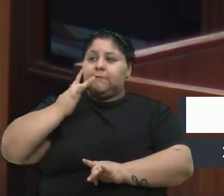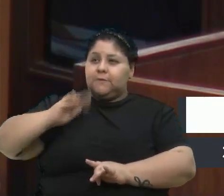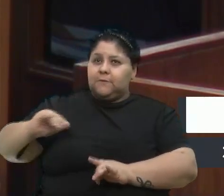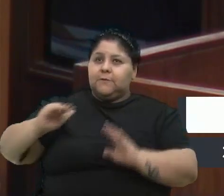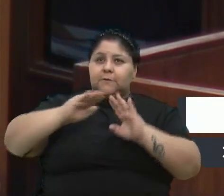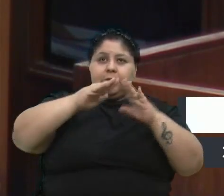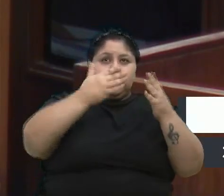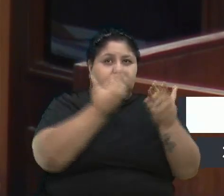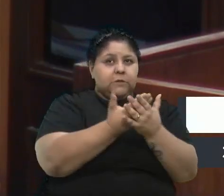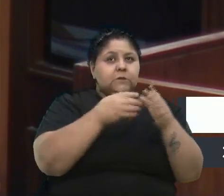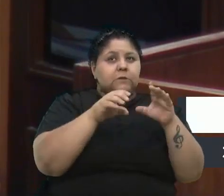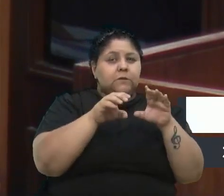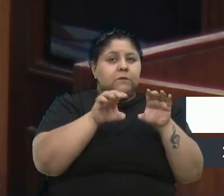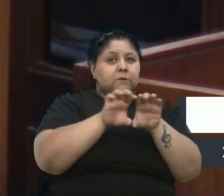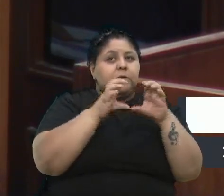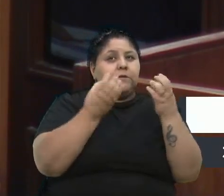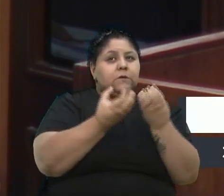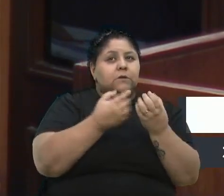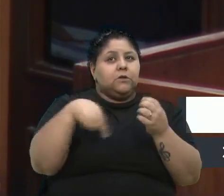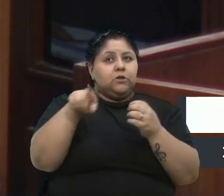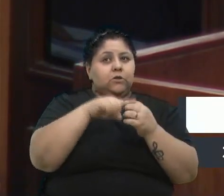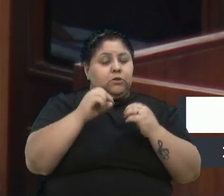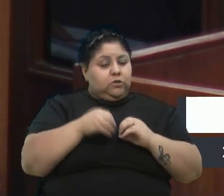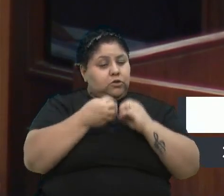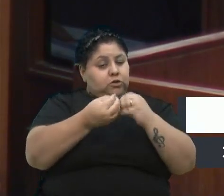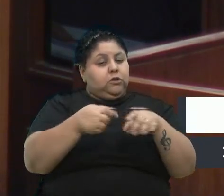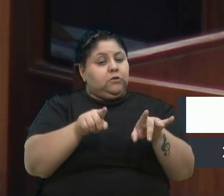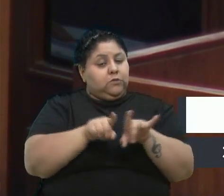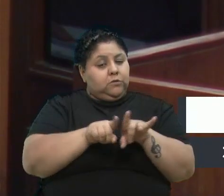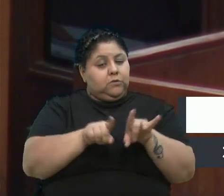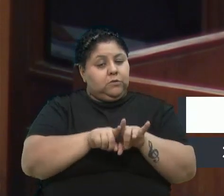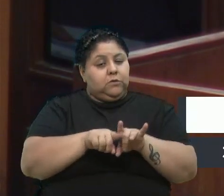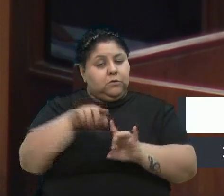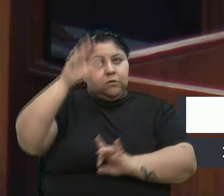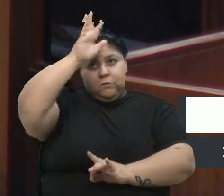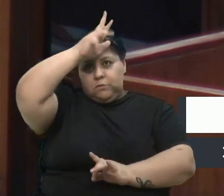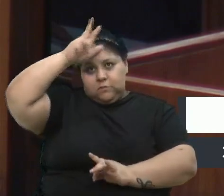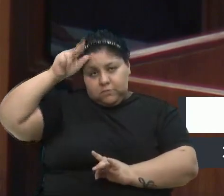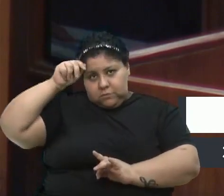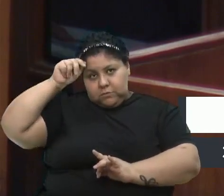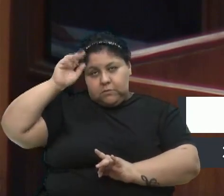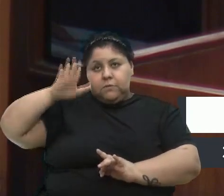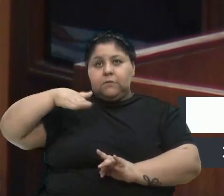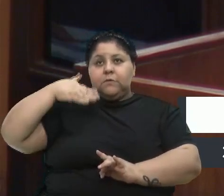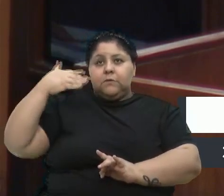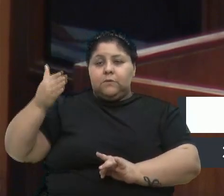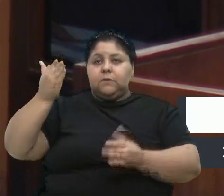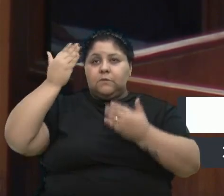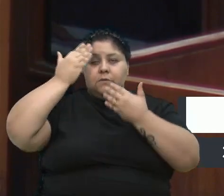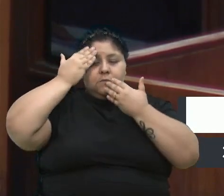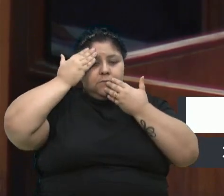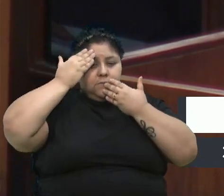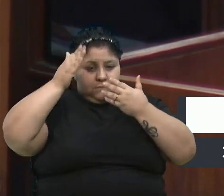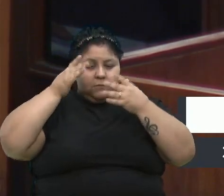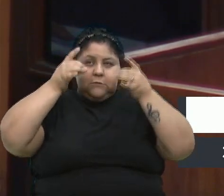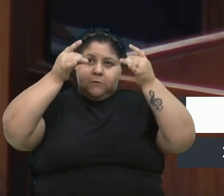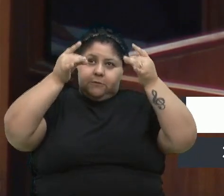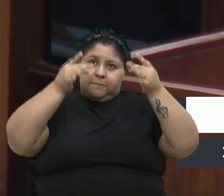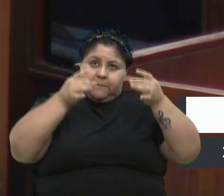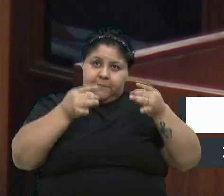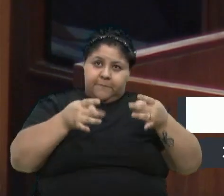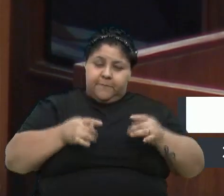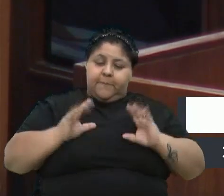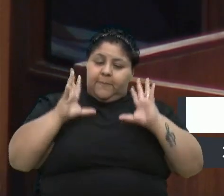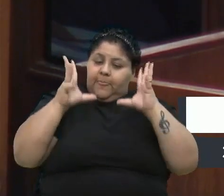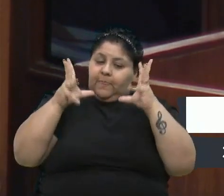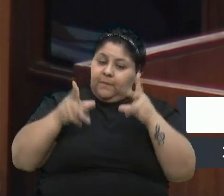comunidades, nós vamos entregar isso também para o prefeito. Então, o meu agradecimento absolutamente especial a